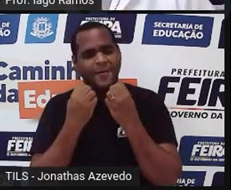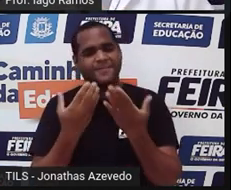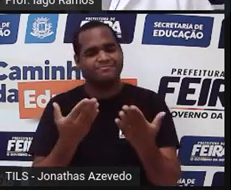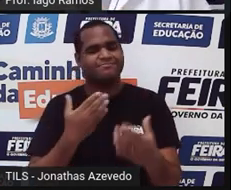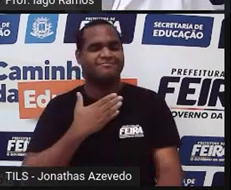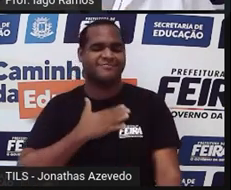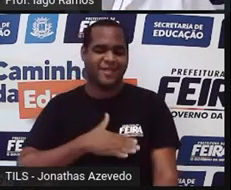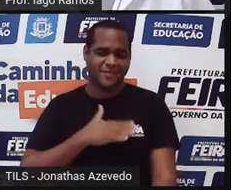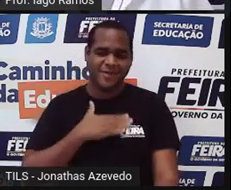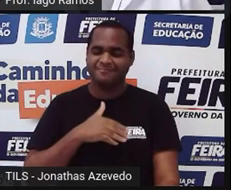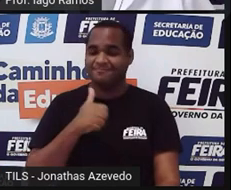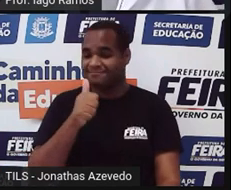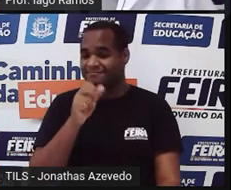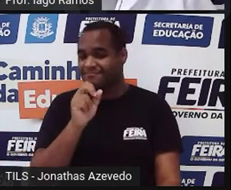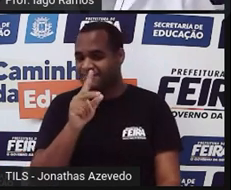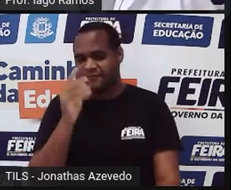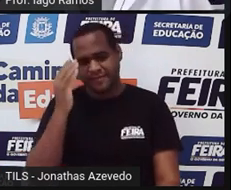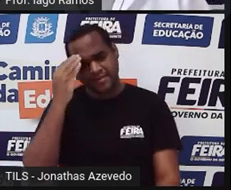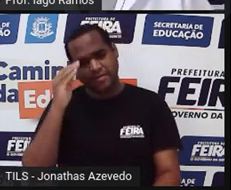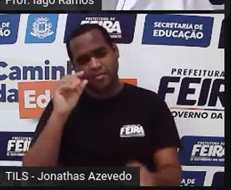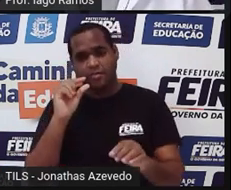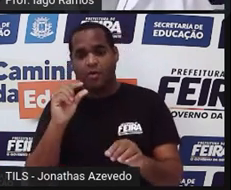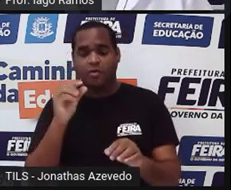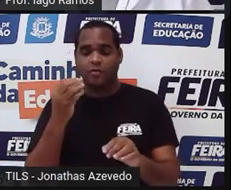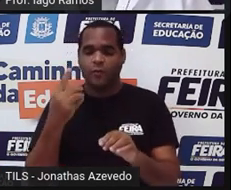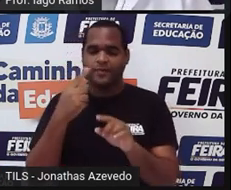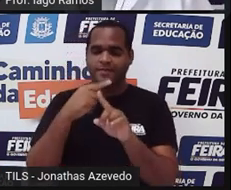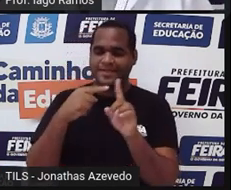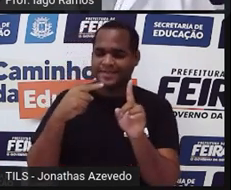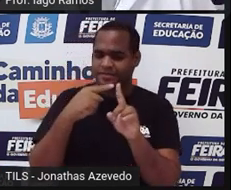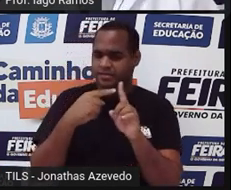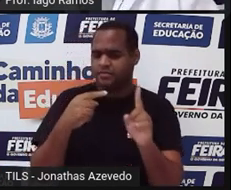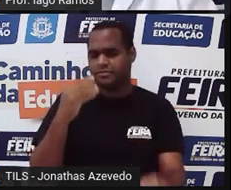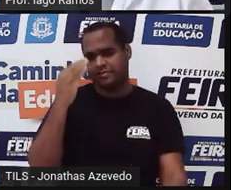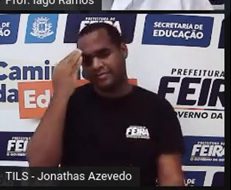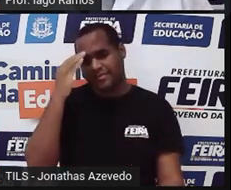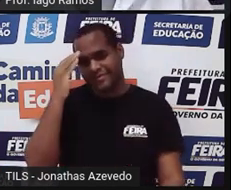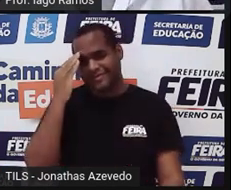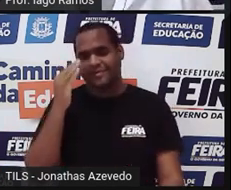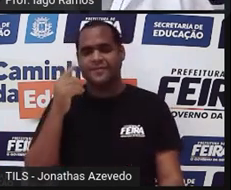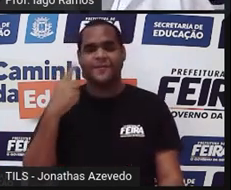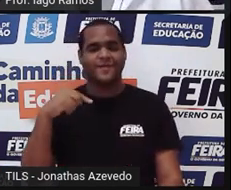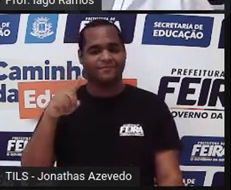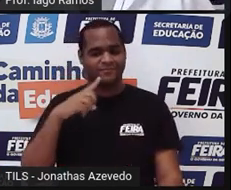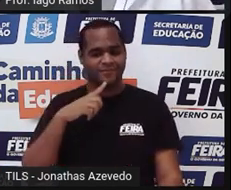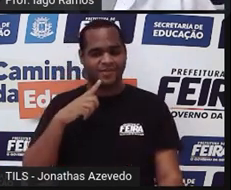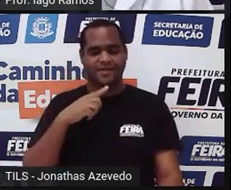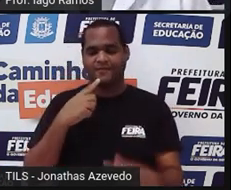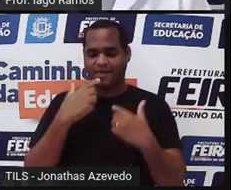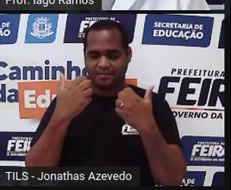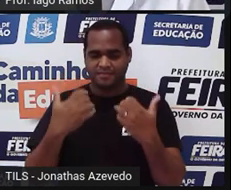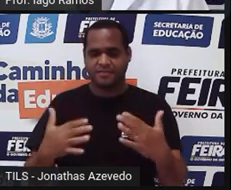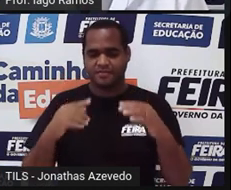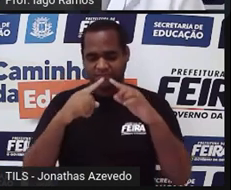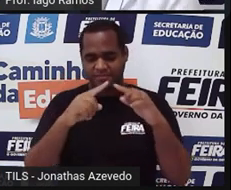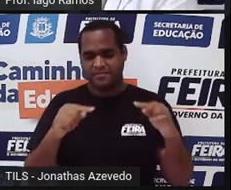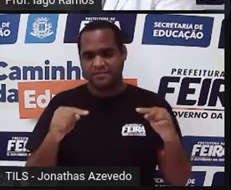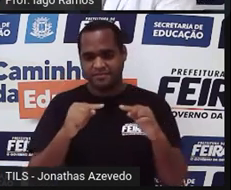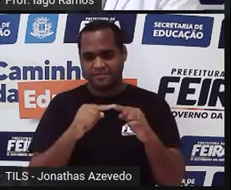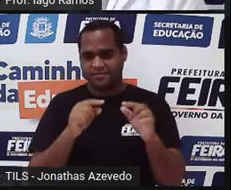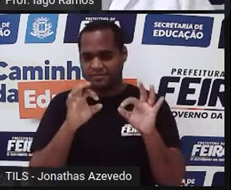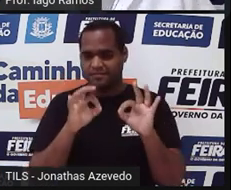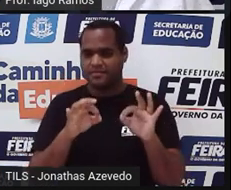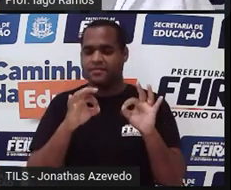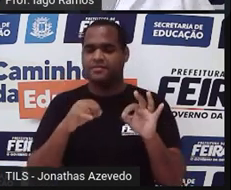tranquilo, fica tranquila que se você entendeu pouco, se você entendeu metade, a gente ainda vai falar sobre triângulos e com certeza você vai